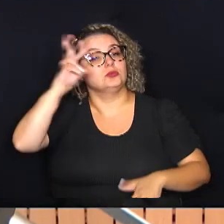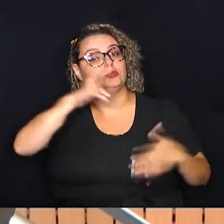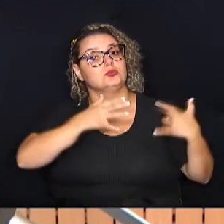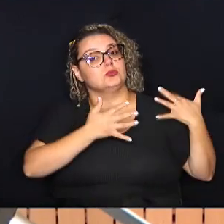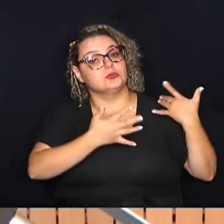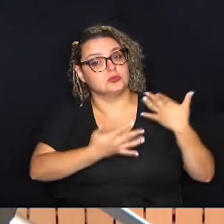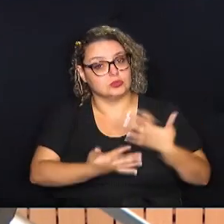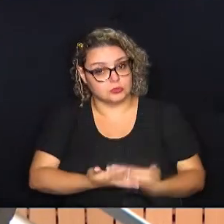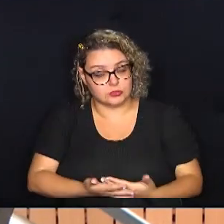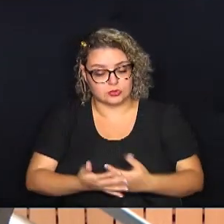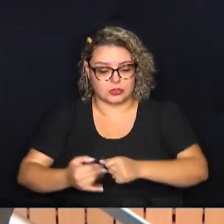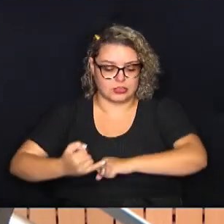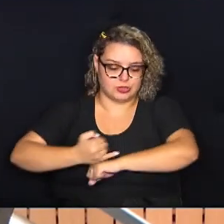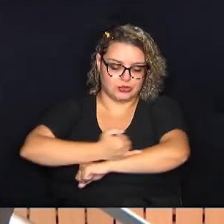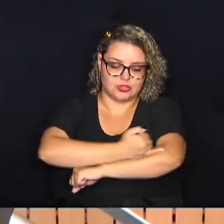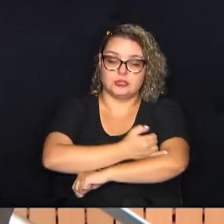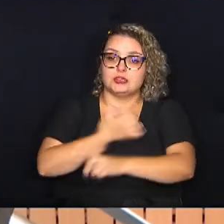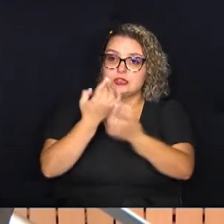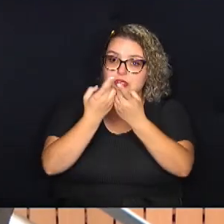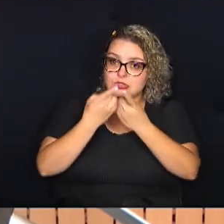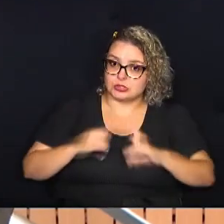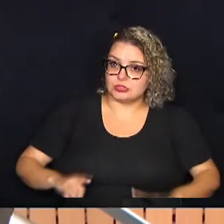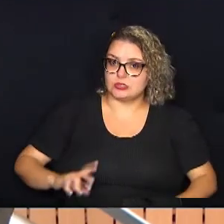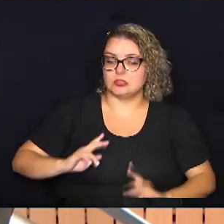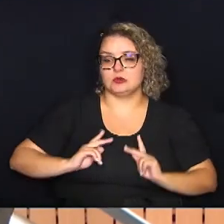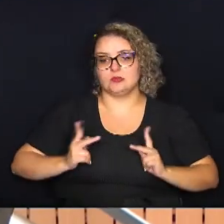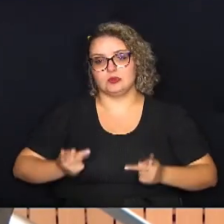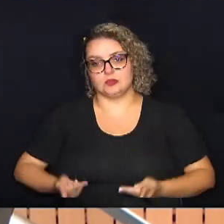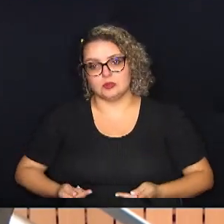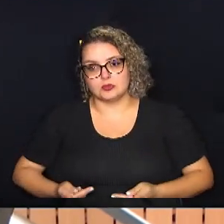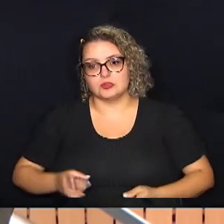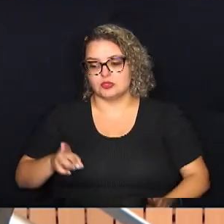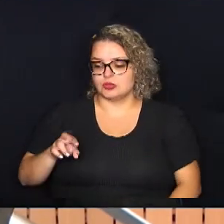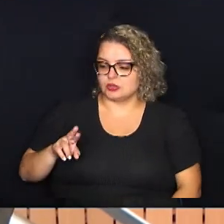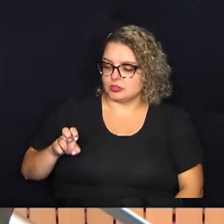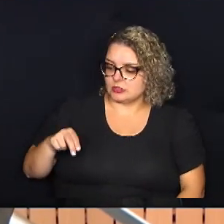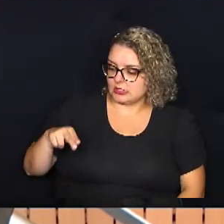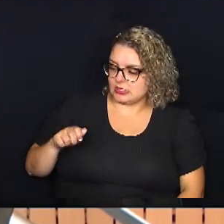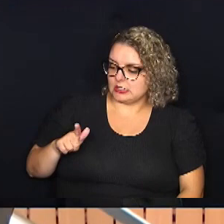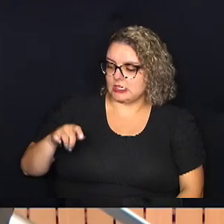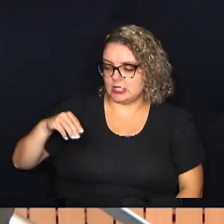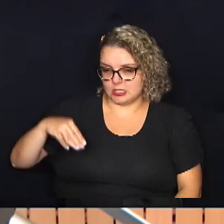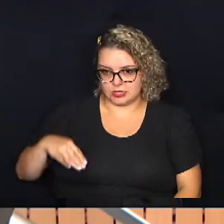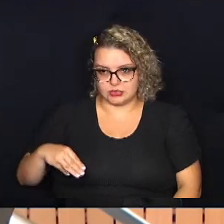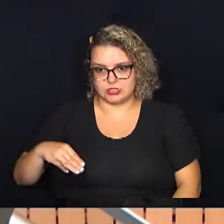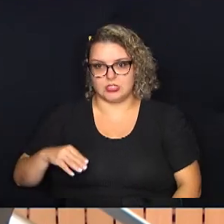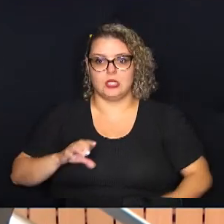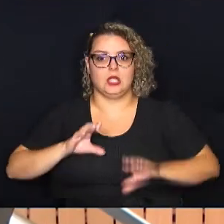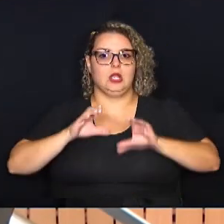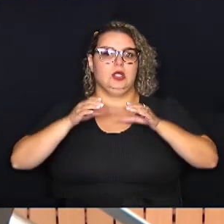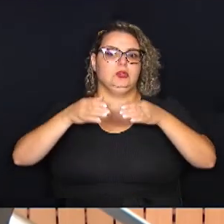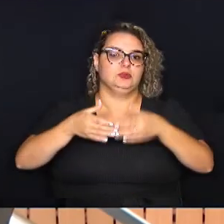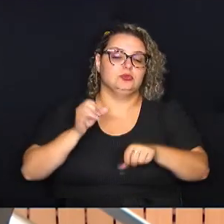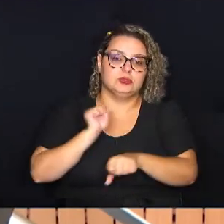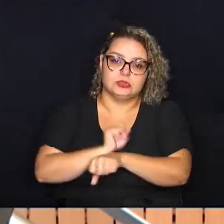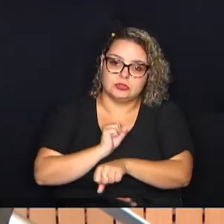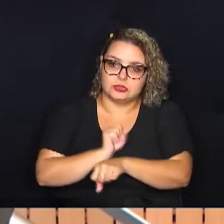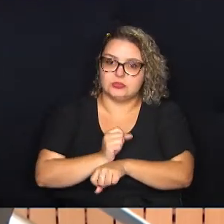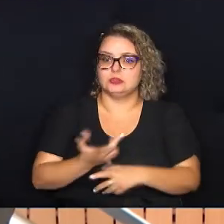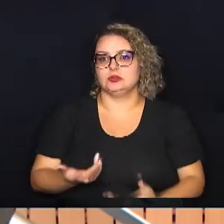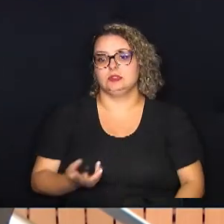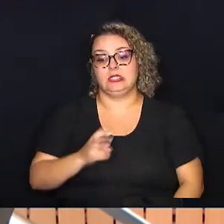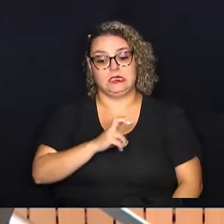históricos de infraestrutura e dignidade humana, através de drenagem e asfalto, em comunidades que